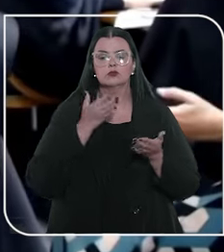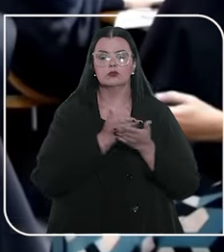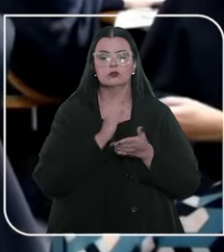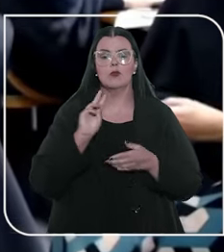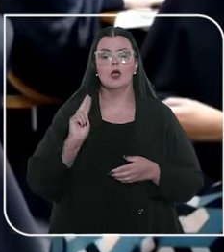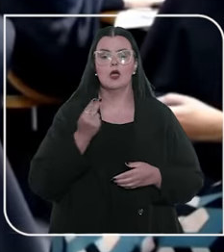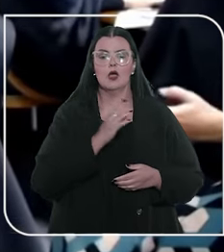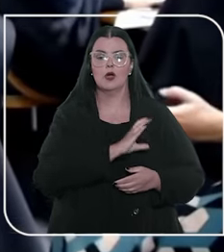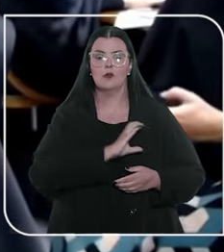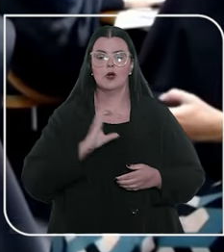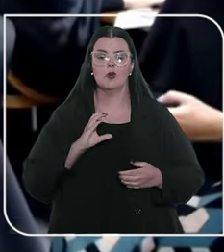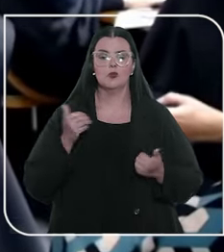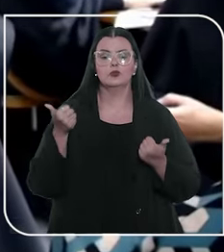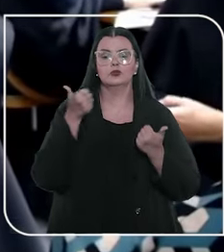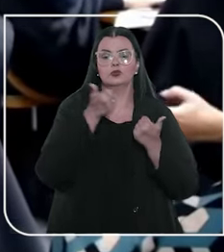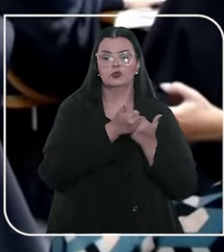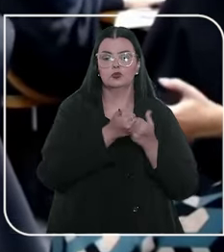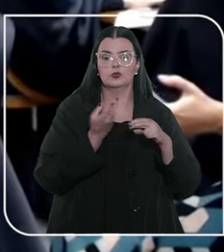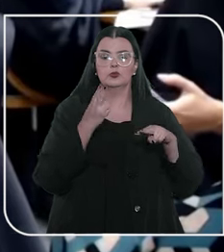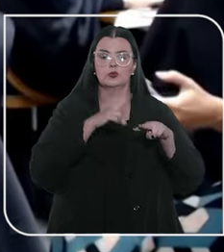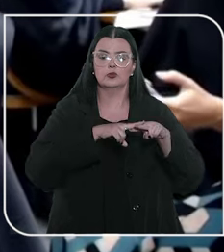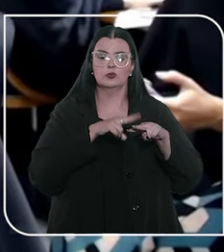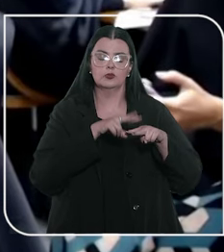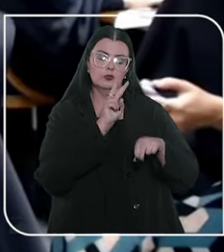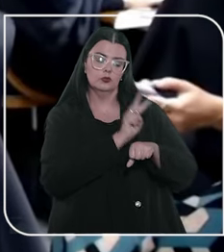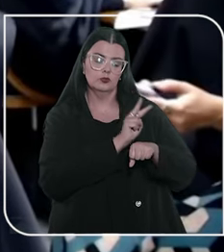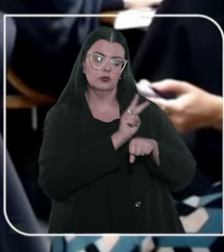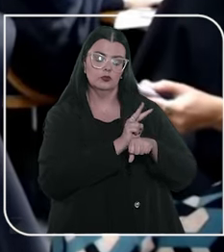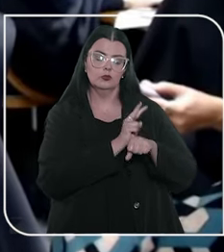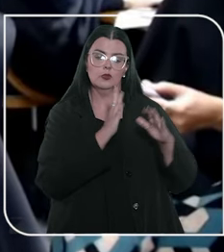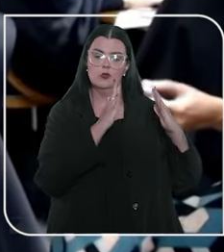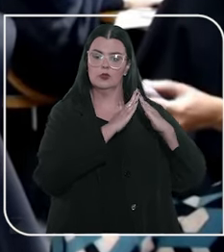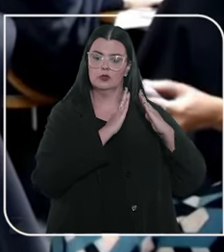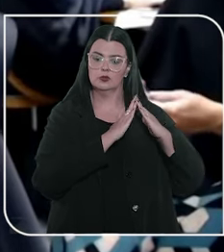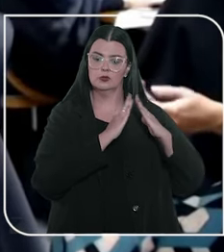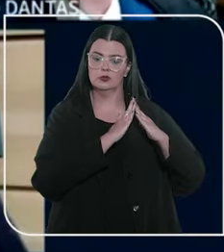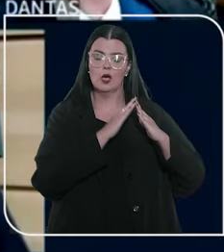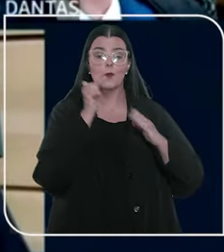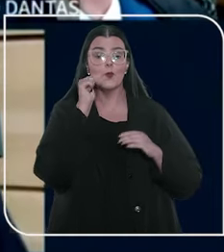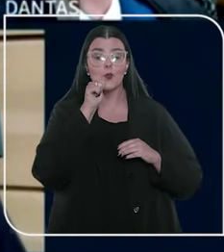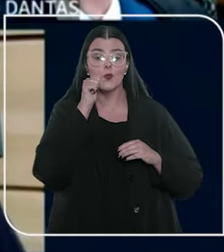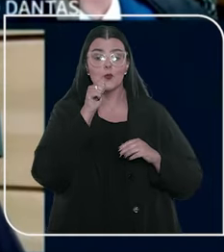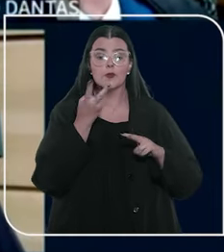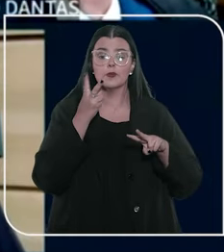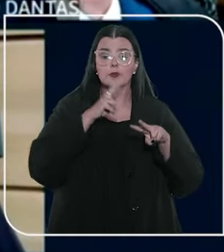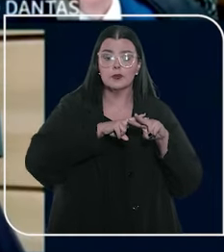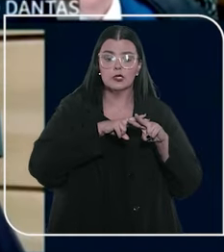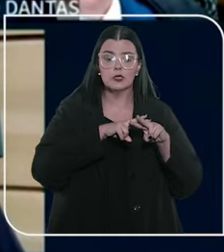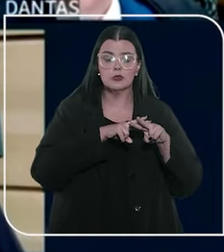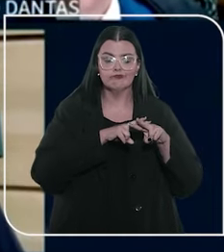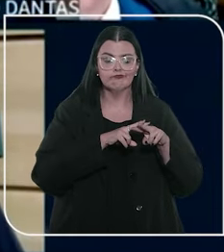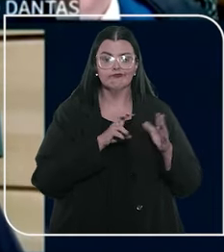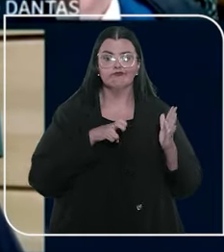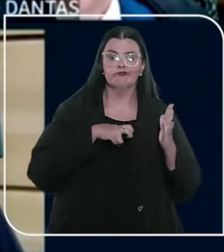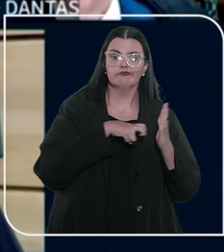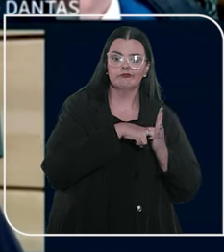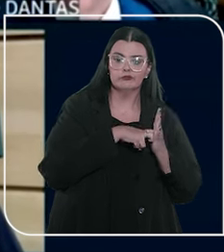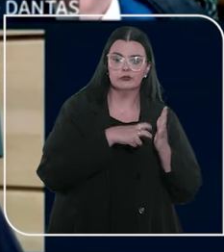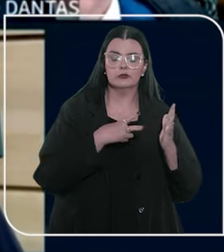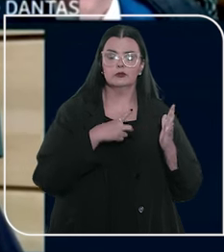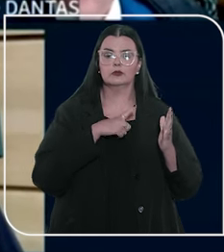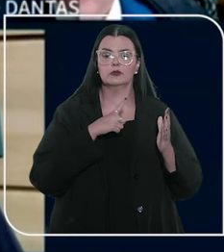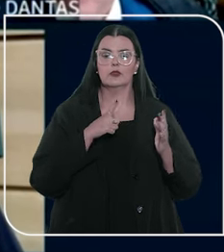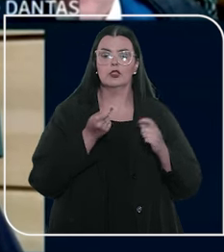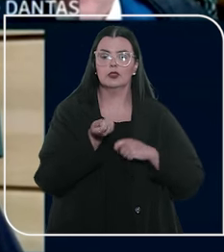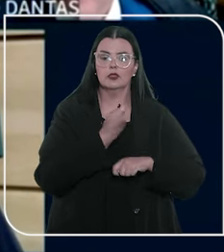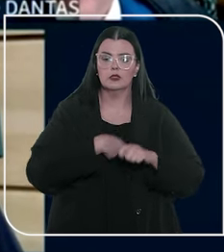concedeu habeas corpus para substituir prisão preventiva em domiciliar para uma mulher presa em flagrante sob